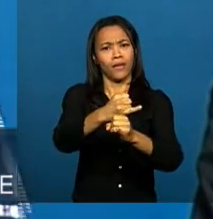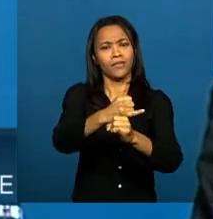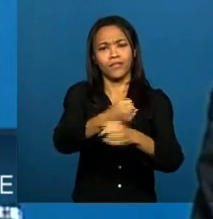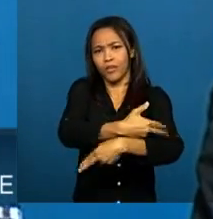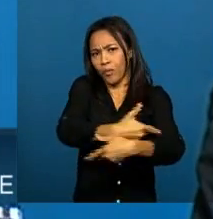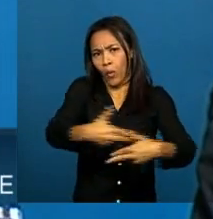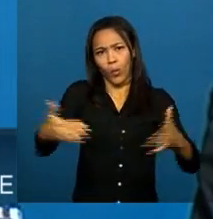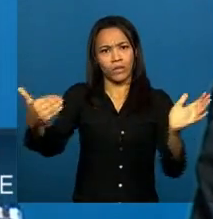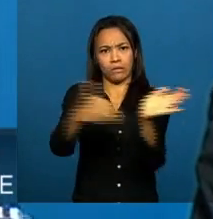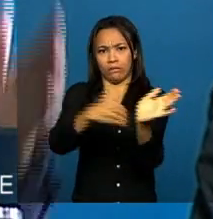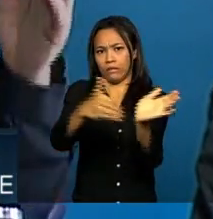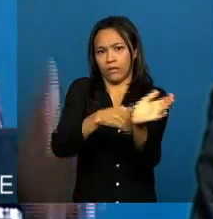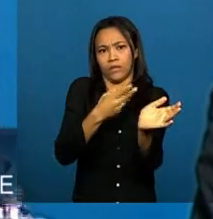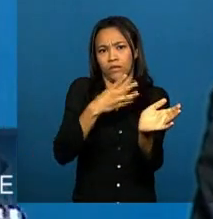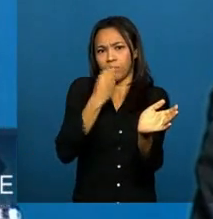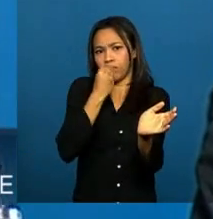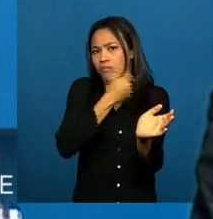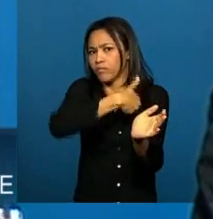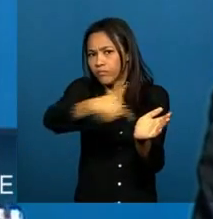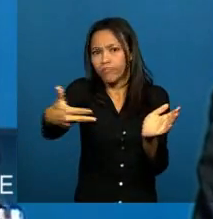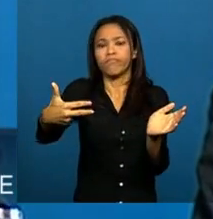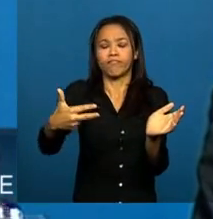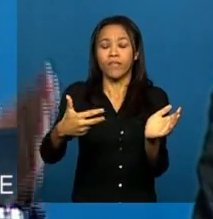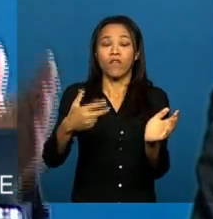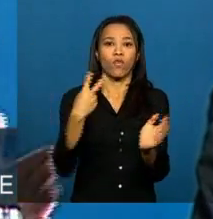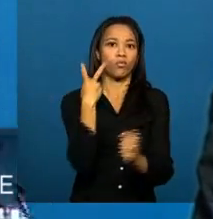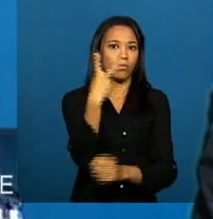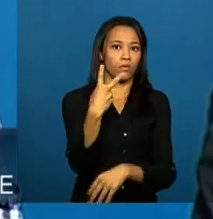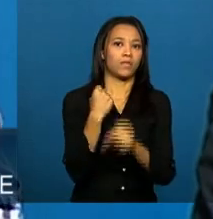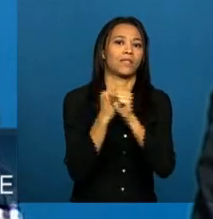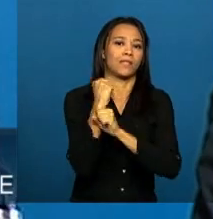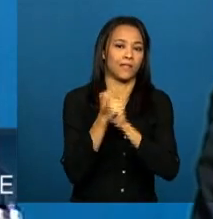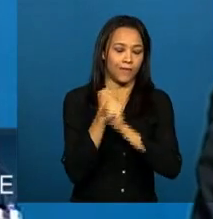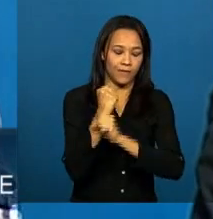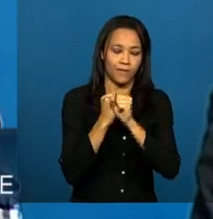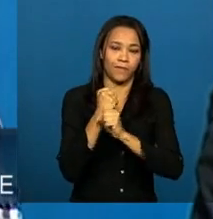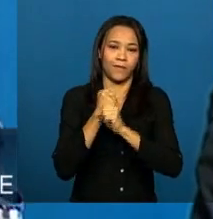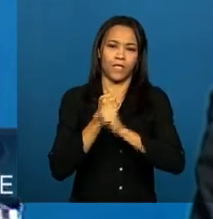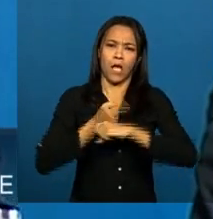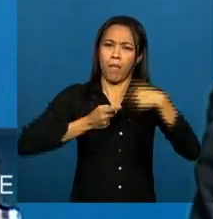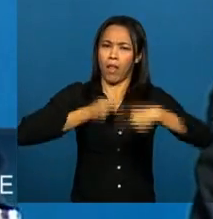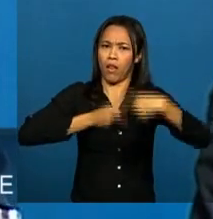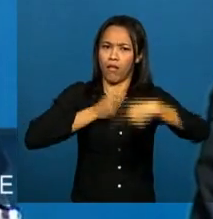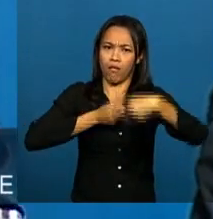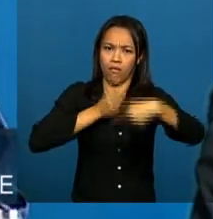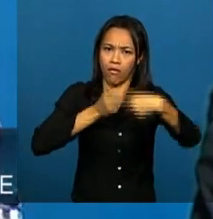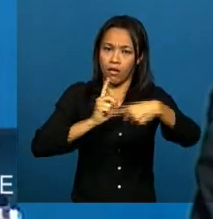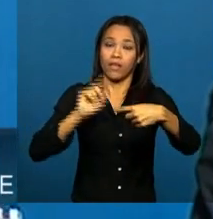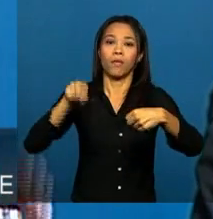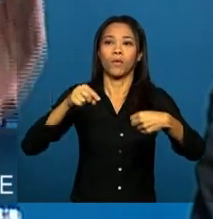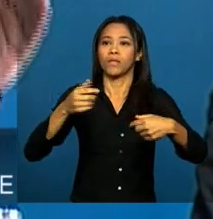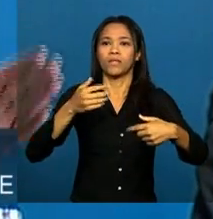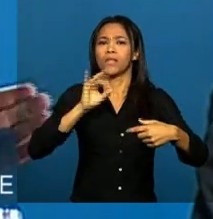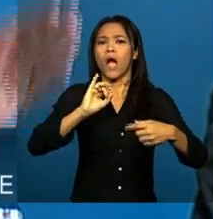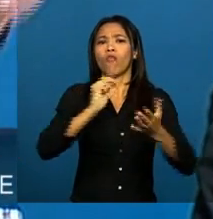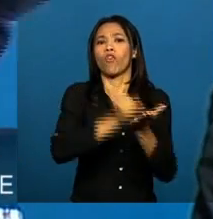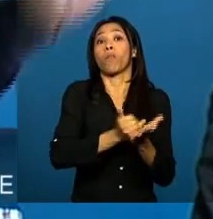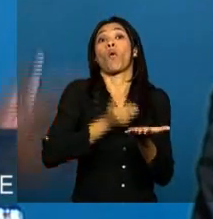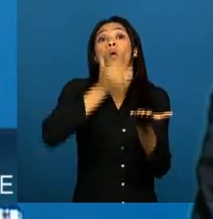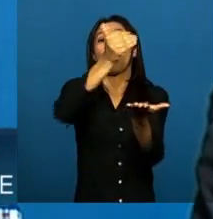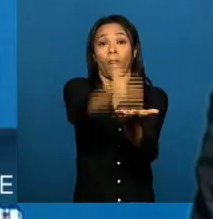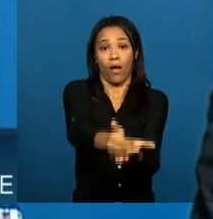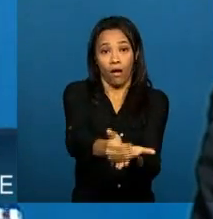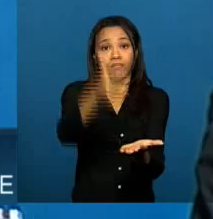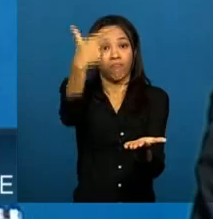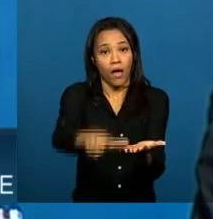nós avançamos bastante. Foram dois anos baseados no debate público, que foi, inclusive, prorrogado. Recebemos